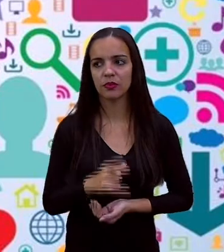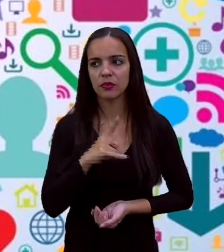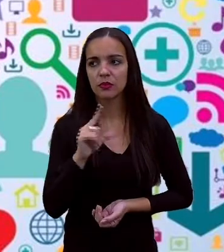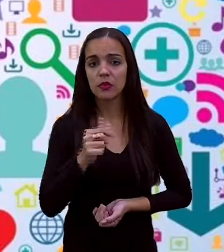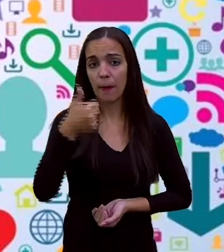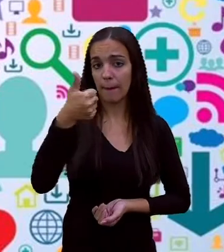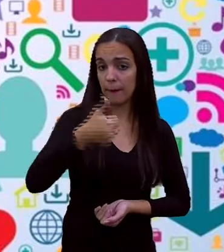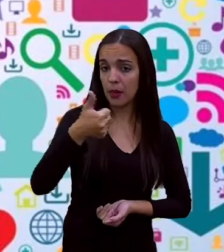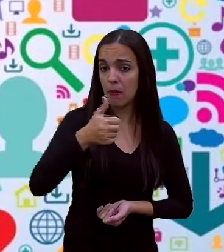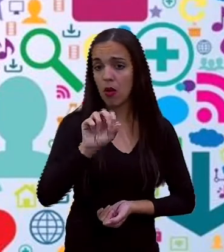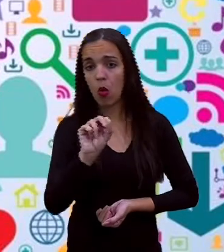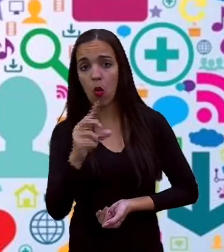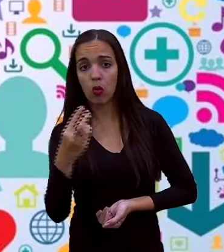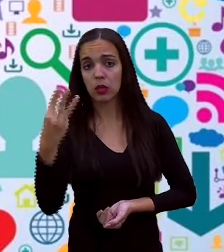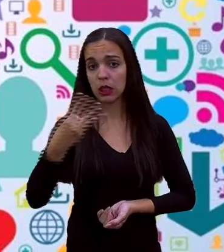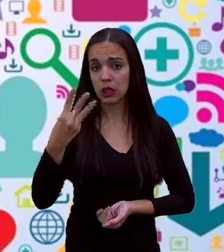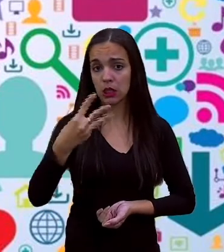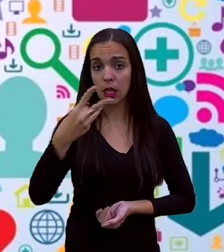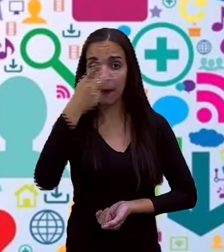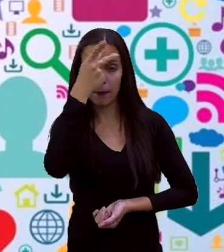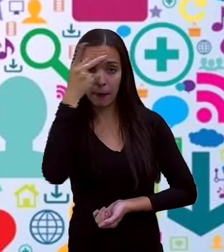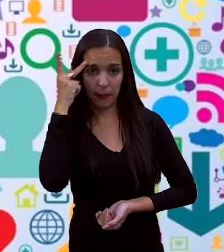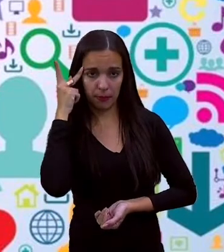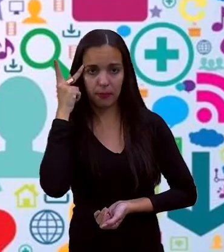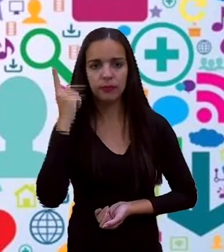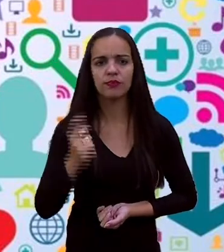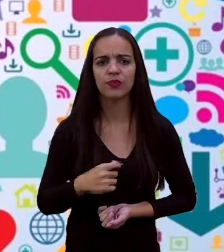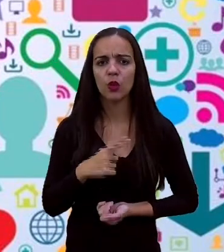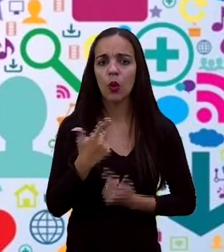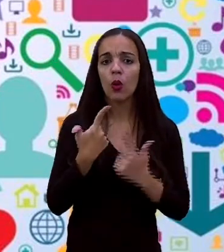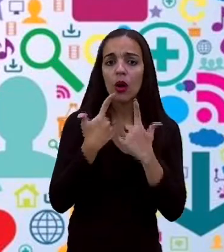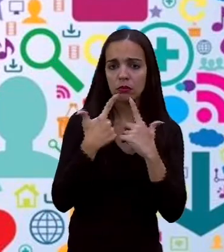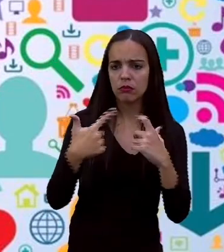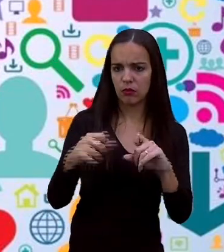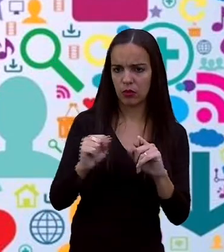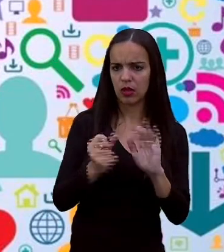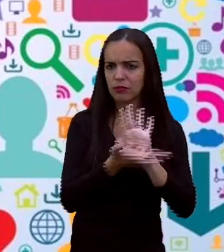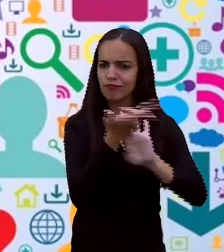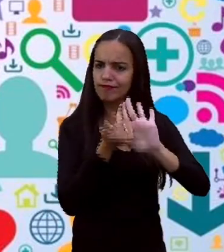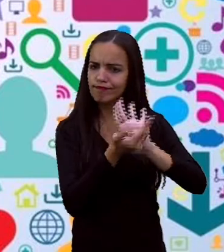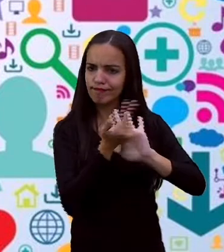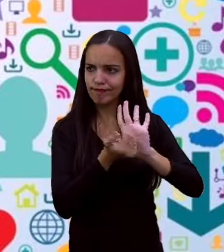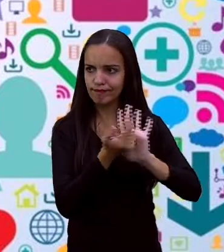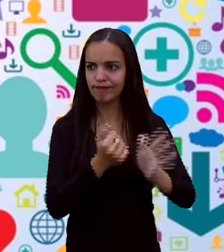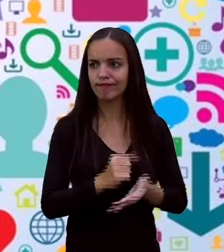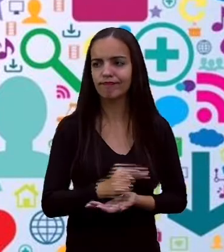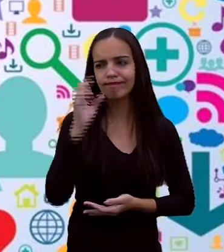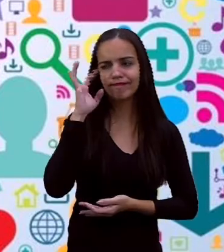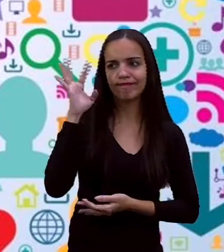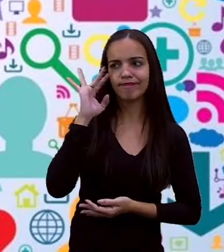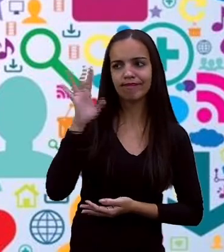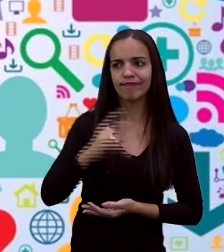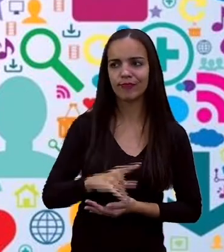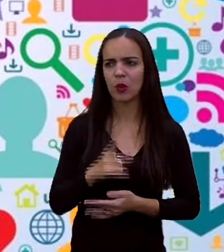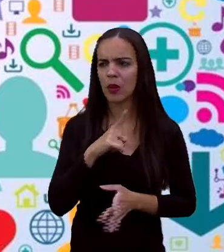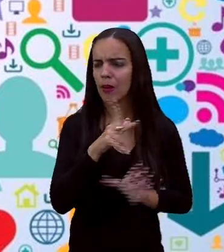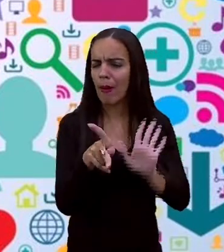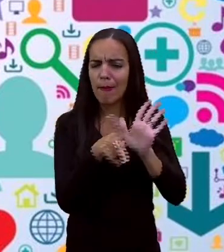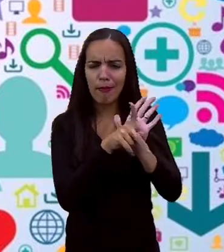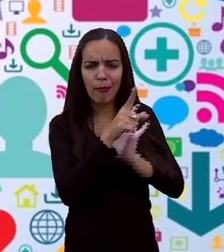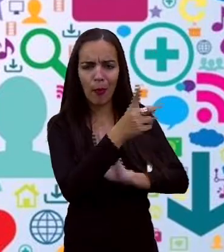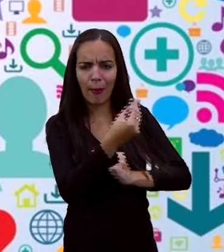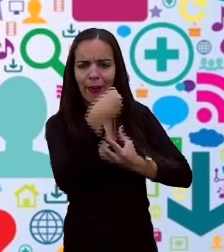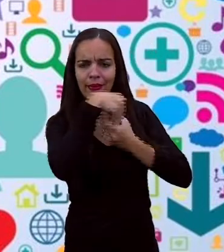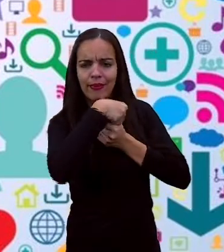ou na terceira pessoa. O narrador, ele se colocará em primeiro plano no universo íntimo das